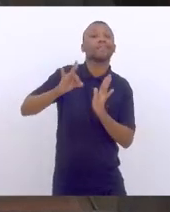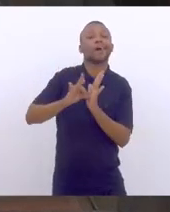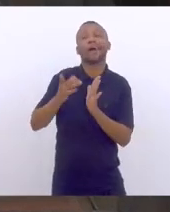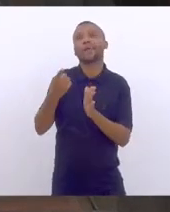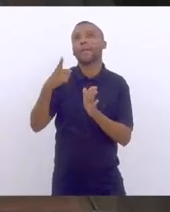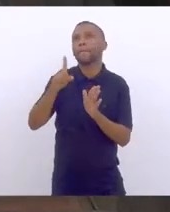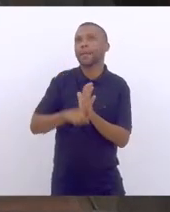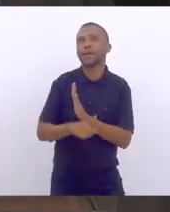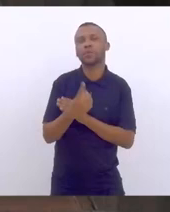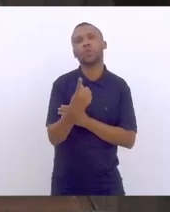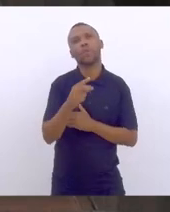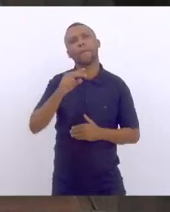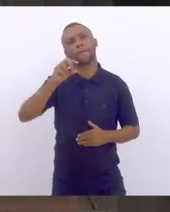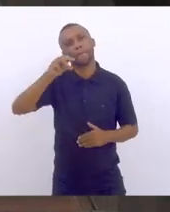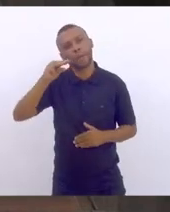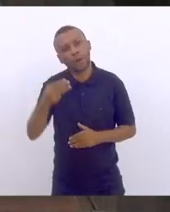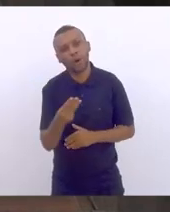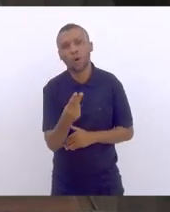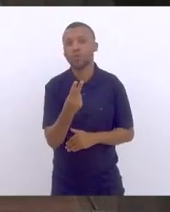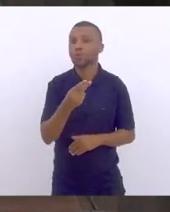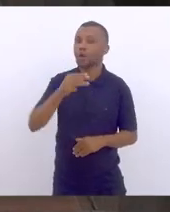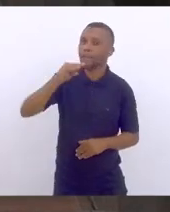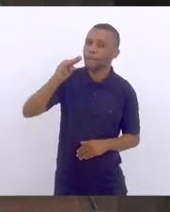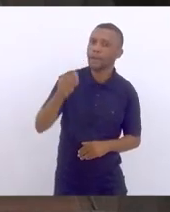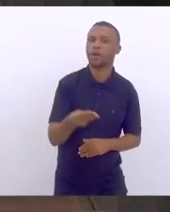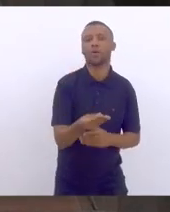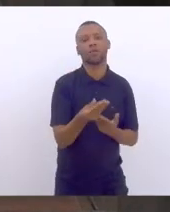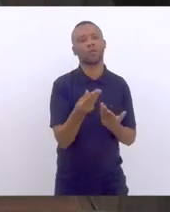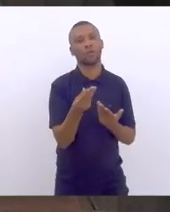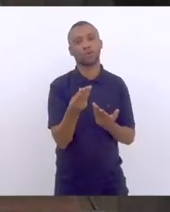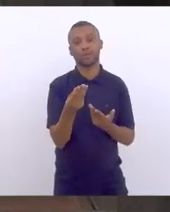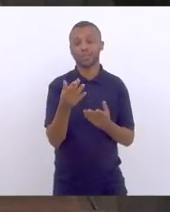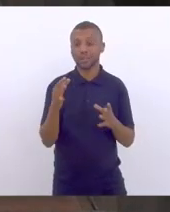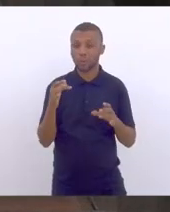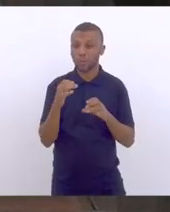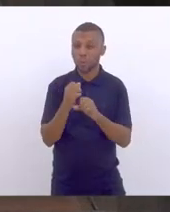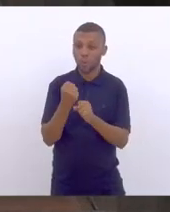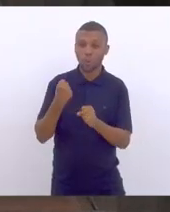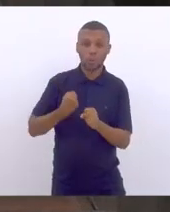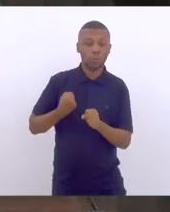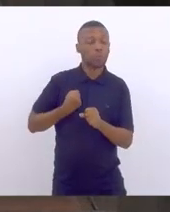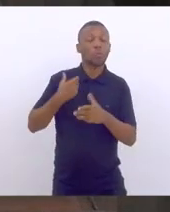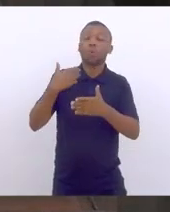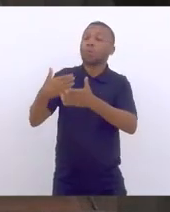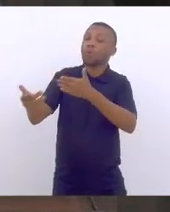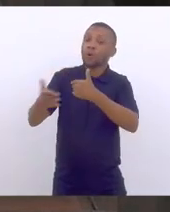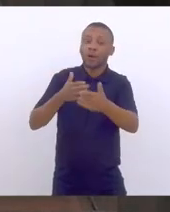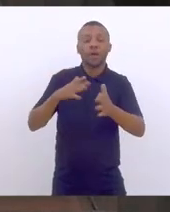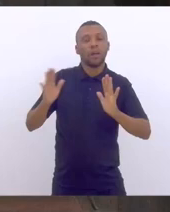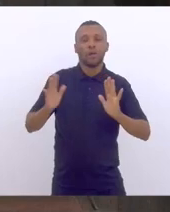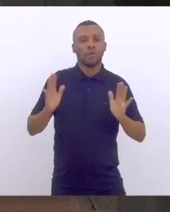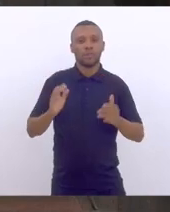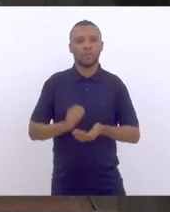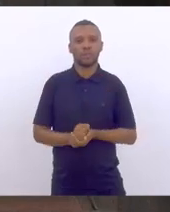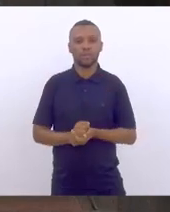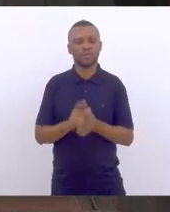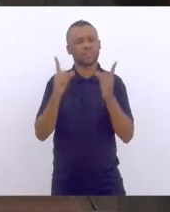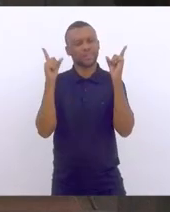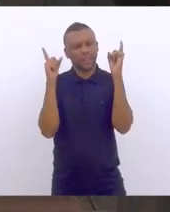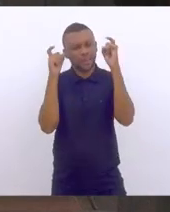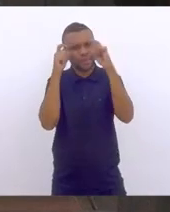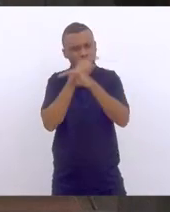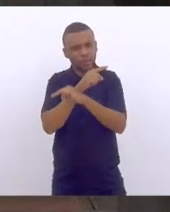milhão, dois milhões, três milhões, que número exato seja, o que é difícil